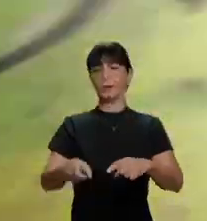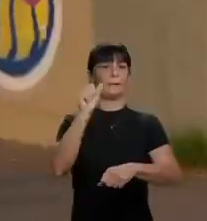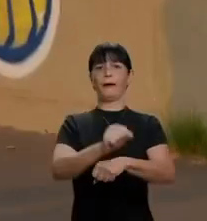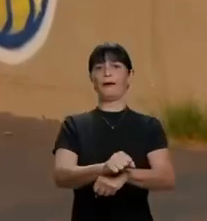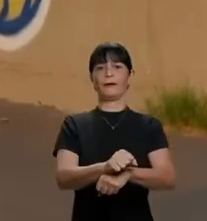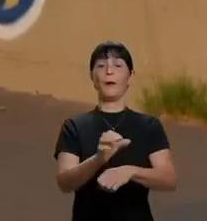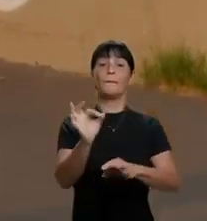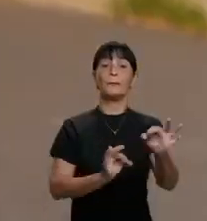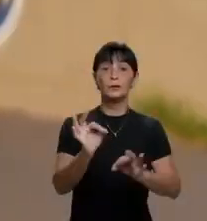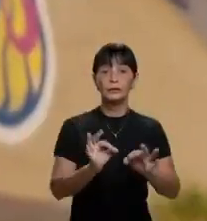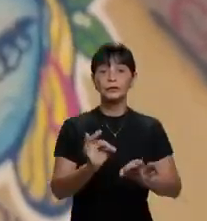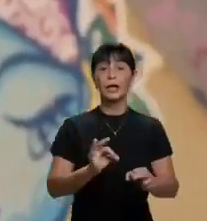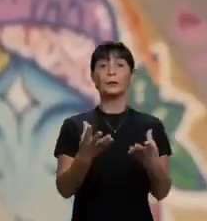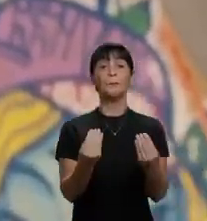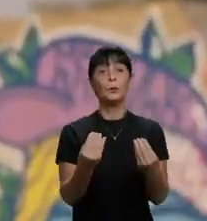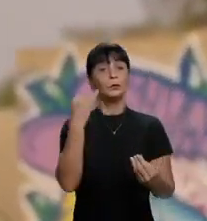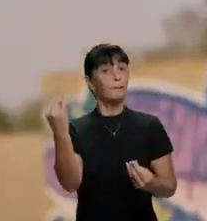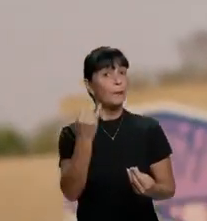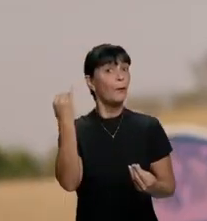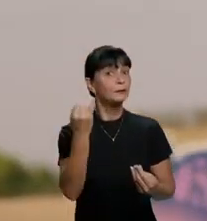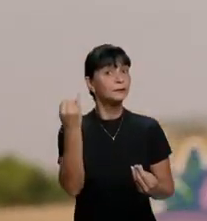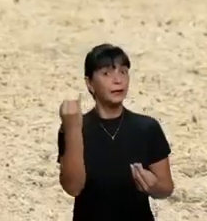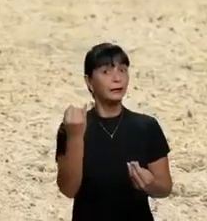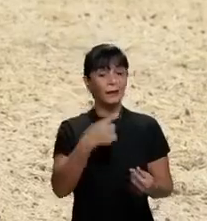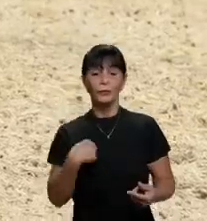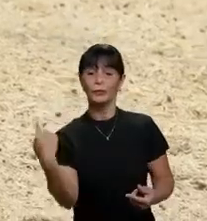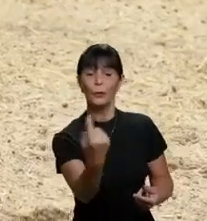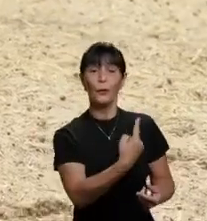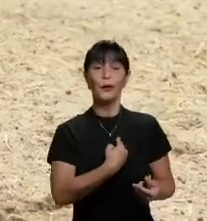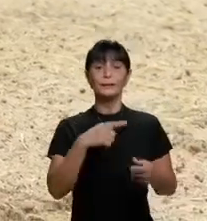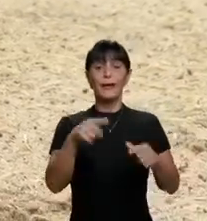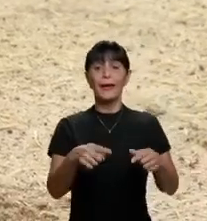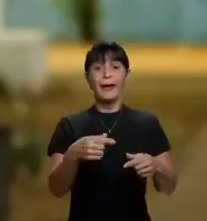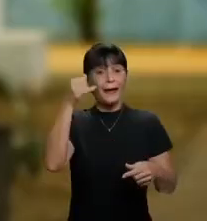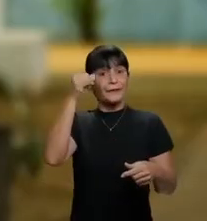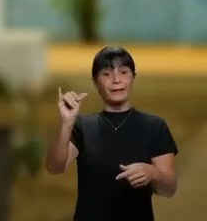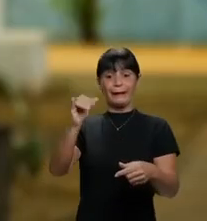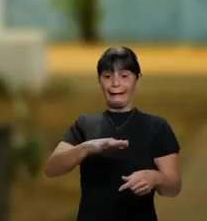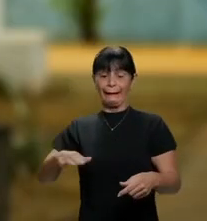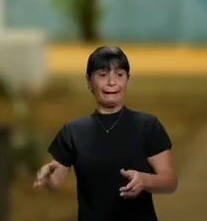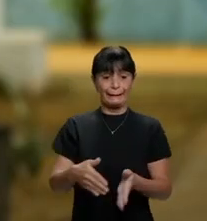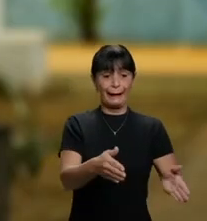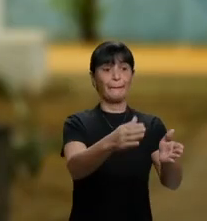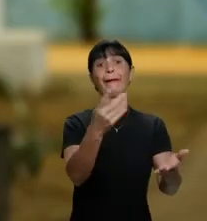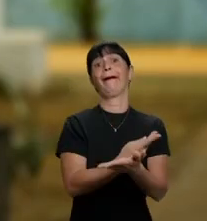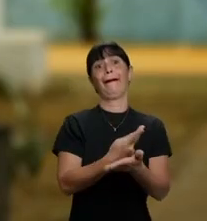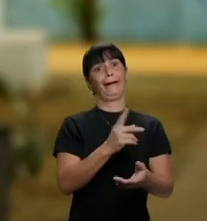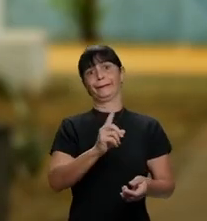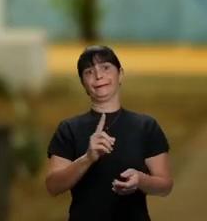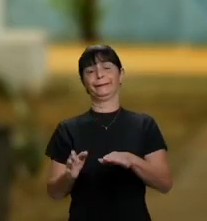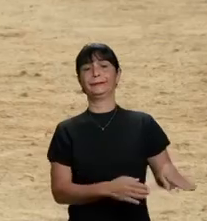parar. O projeto, ele tem sido muito importante, né? A gente está tentando evitar para eles não ir para o caminho errado, né?